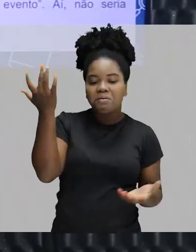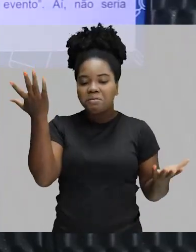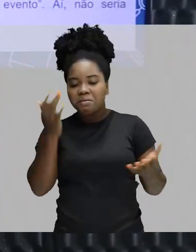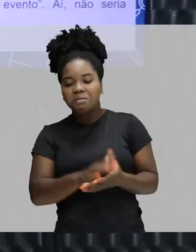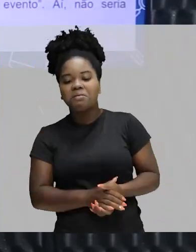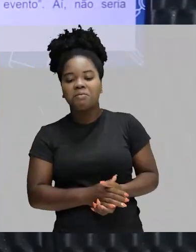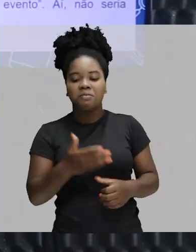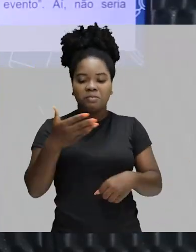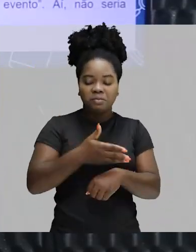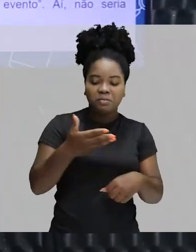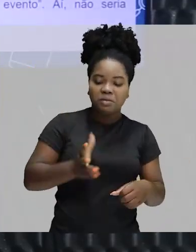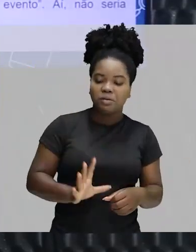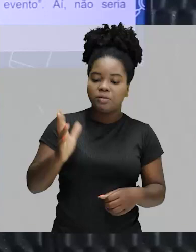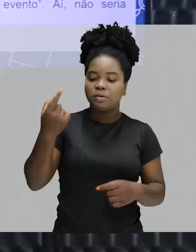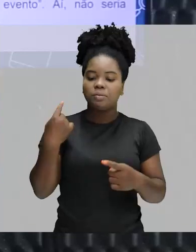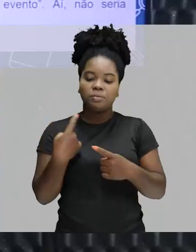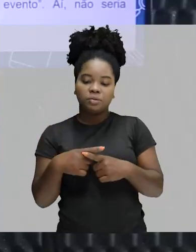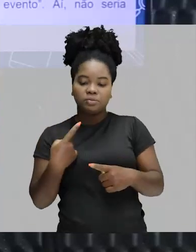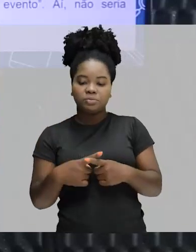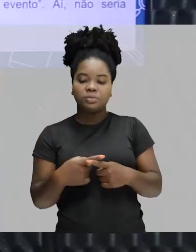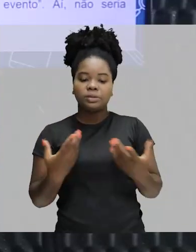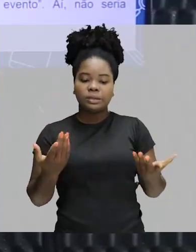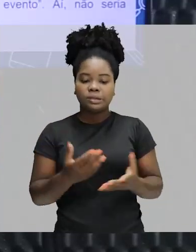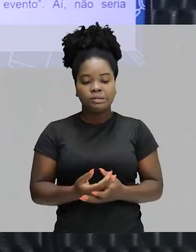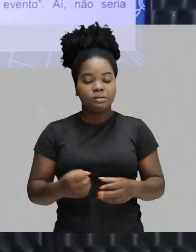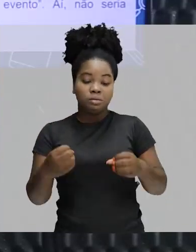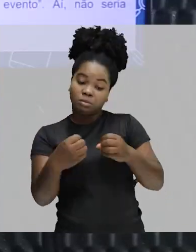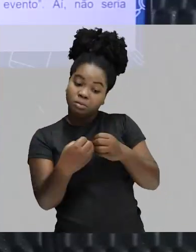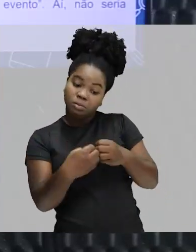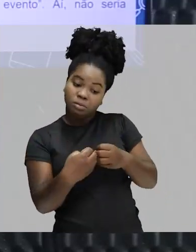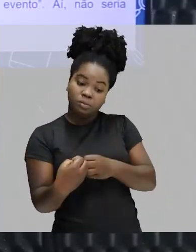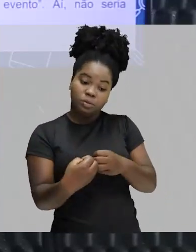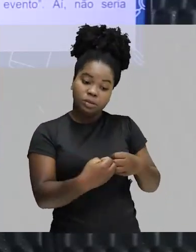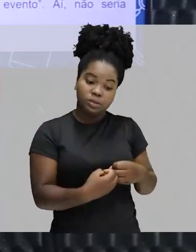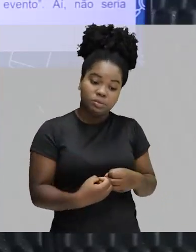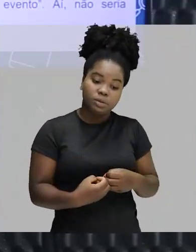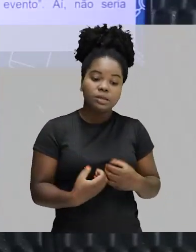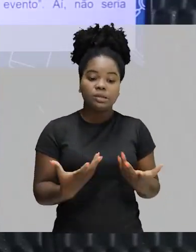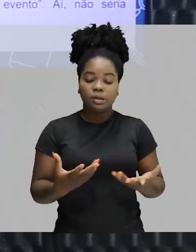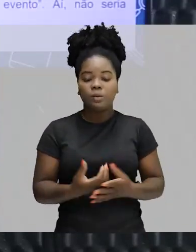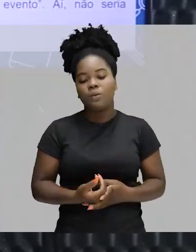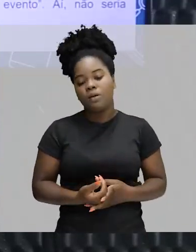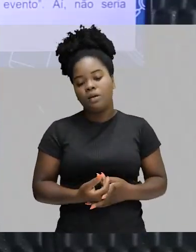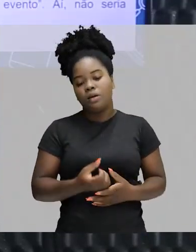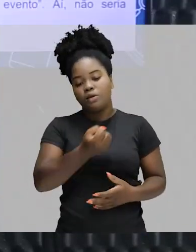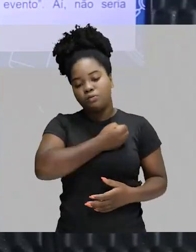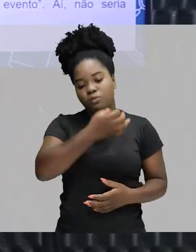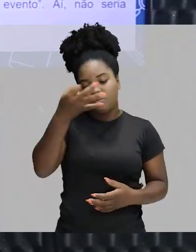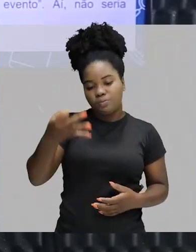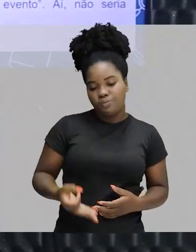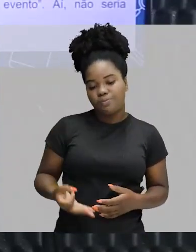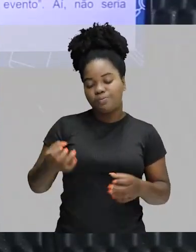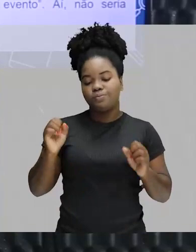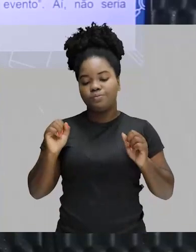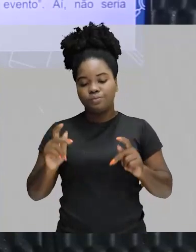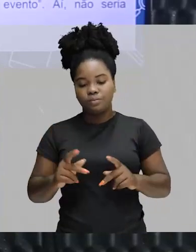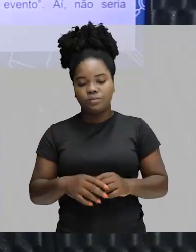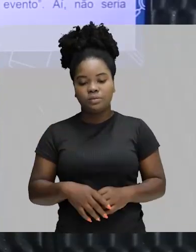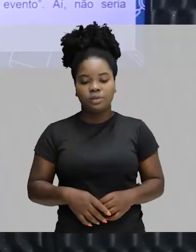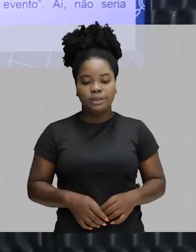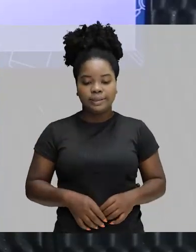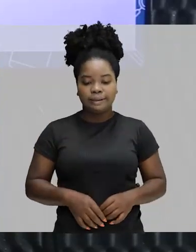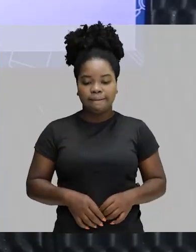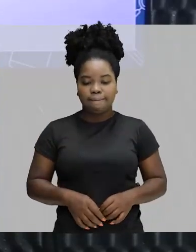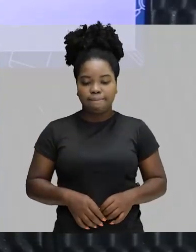compareceram ao evento. Porque aí não seria uma aproximação. Já estou tentando chegar no número exato. Deixa de ser uma